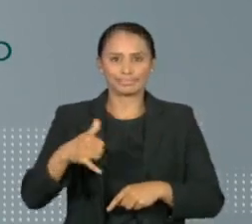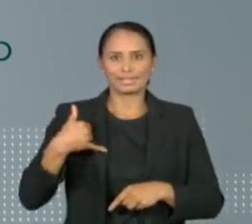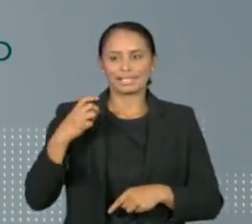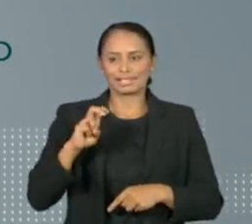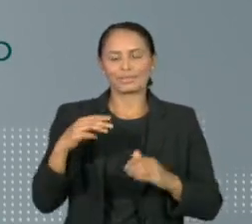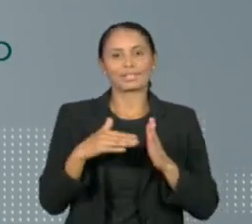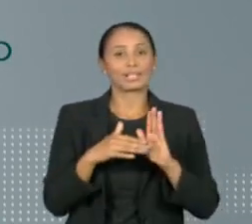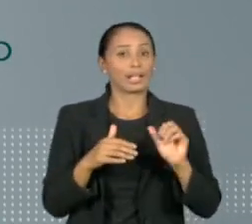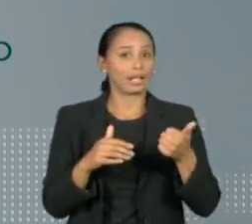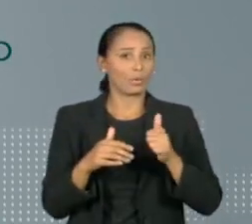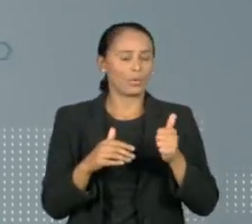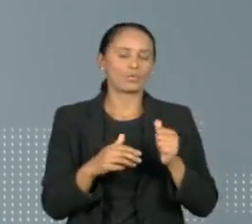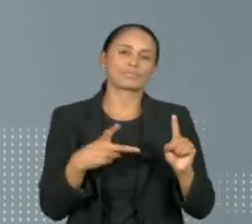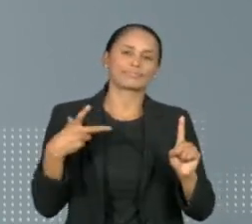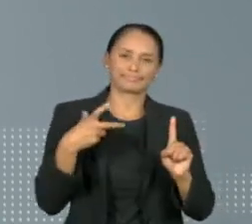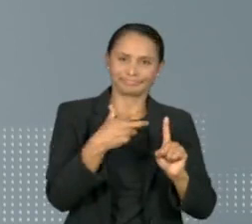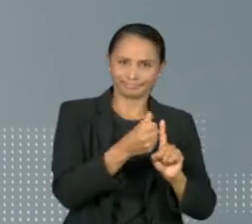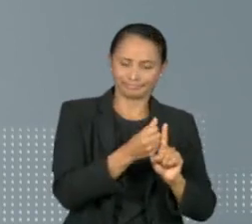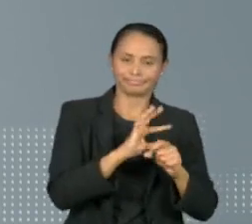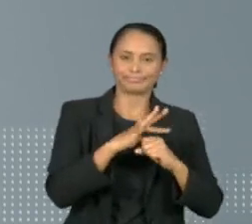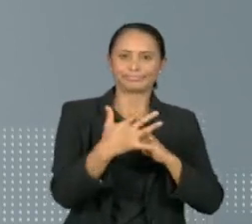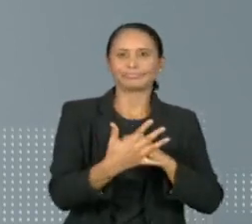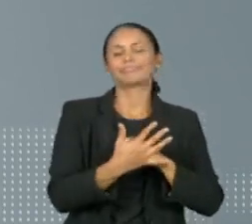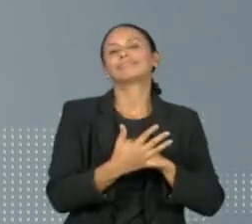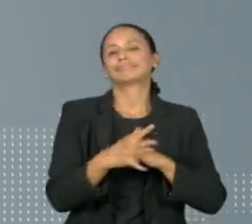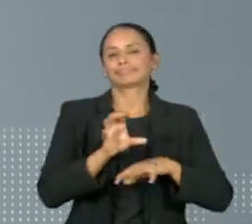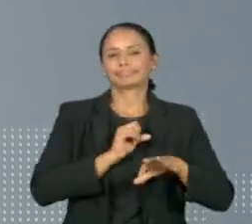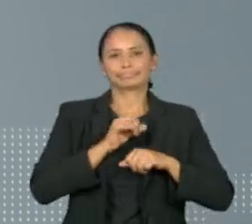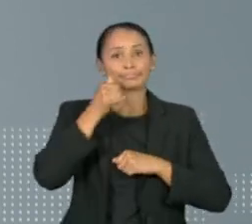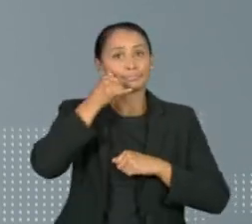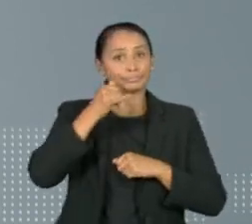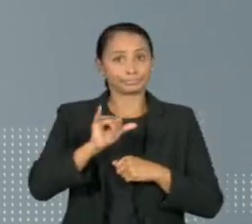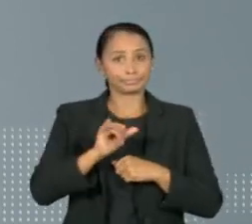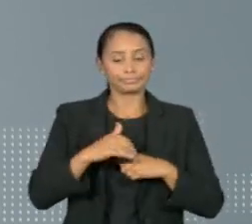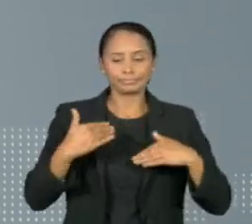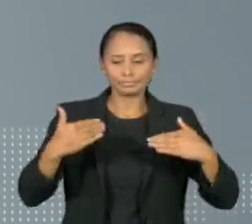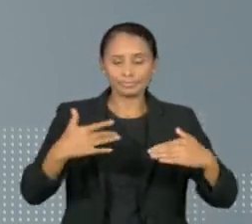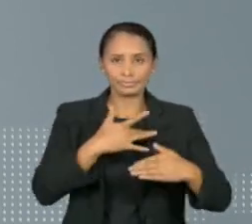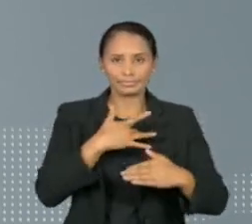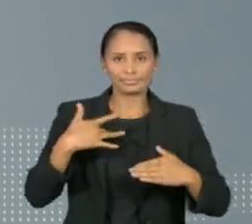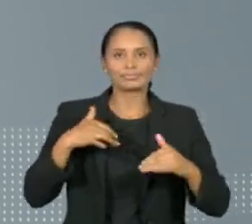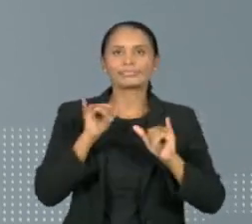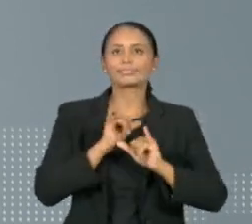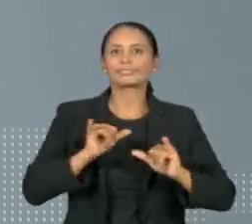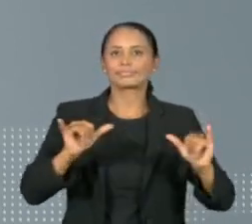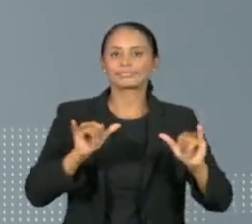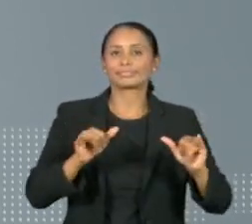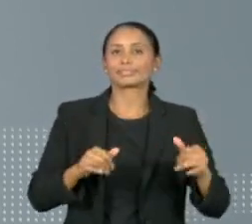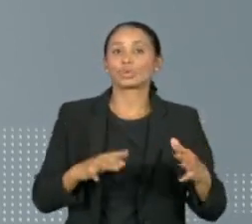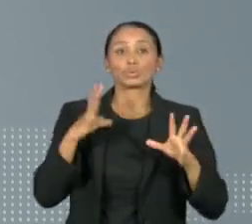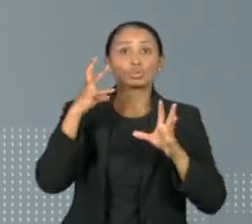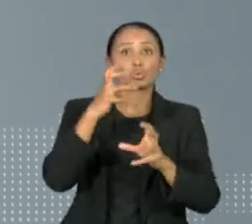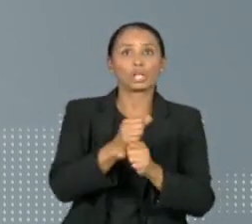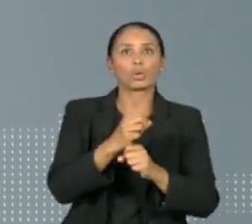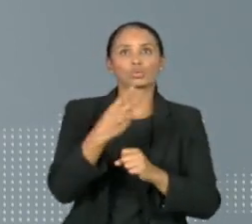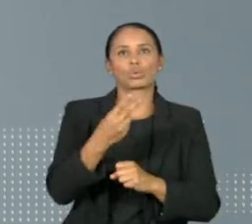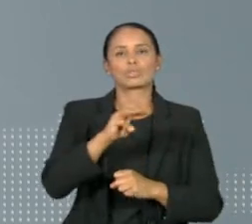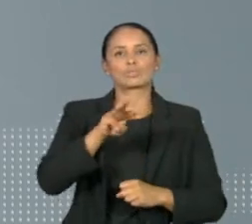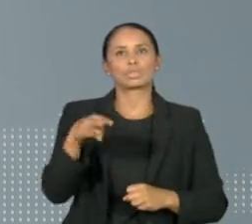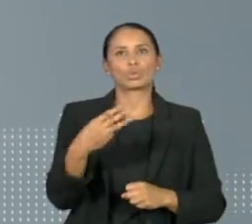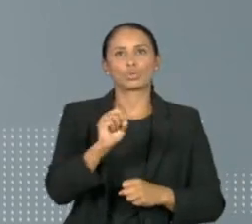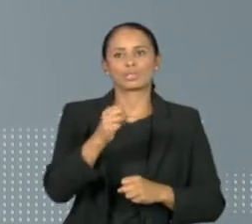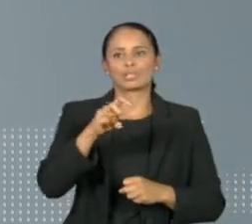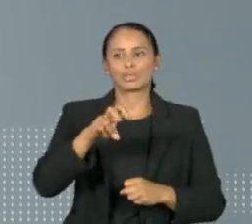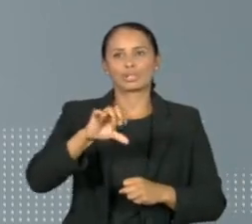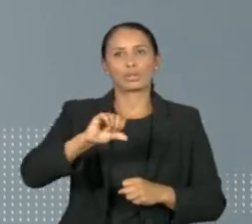vacinadas contra a covid-19. Segundo o Ministério da Saúde, são 2,8 milhões de pacientes em acompanhamento